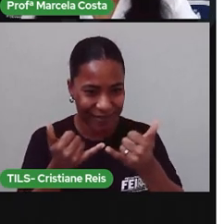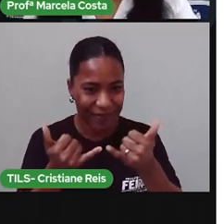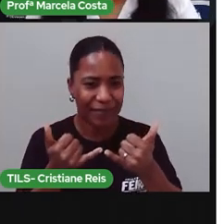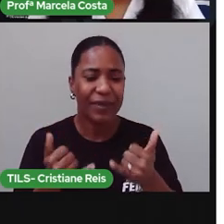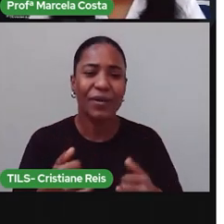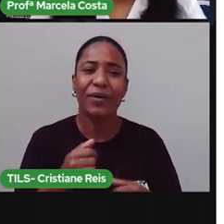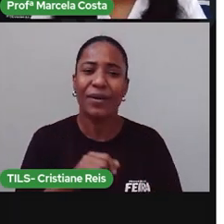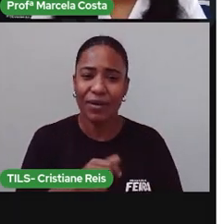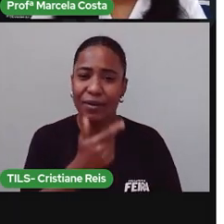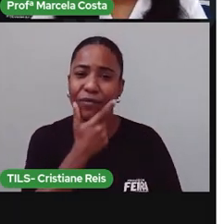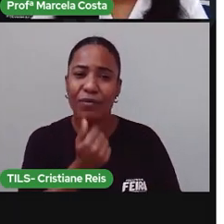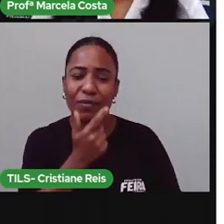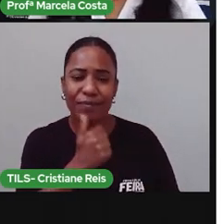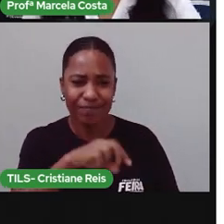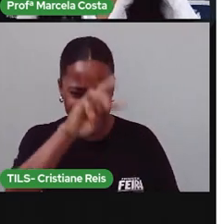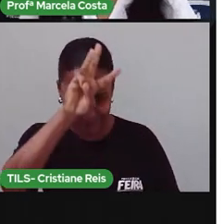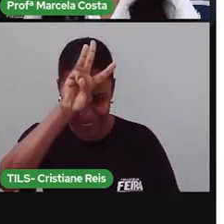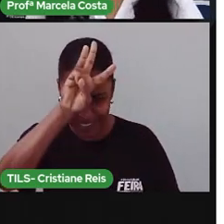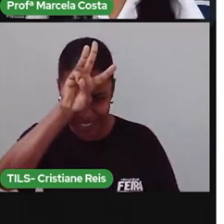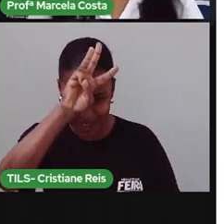Cebolinha, gostou da brincadeira?